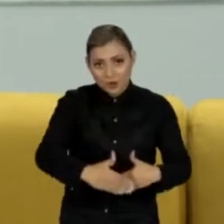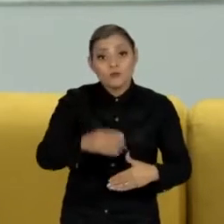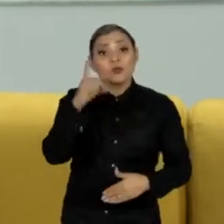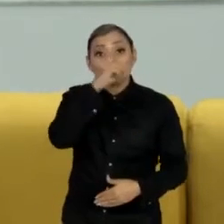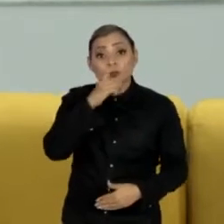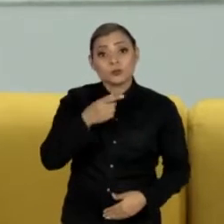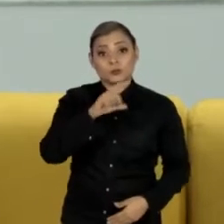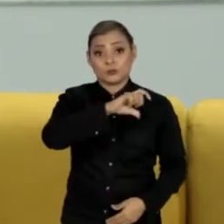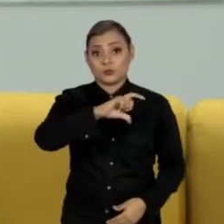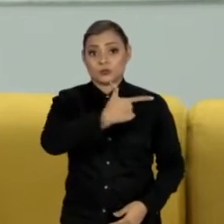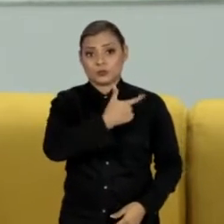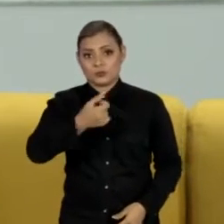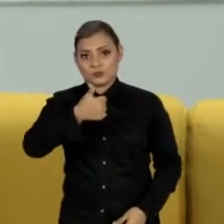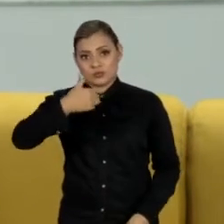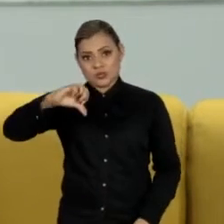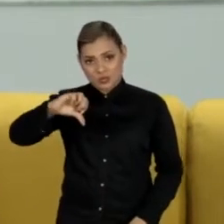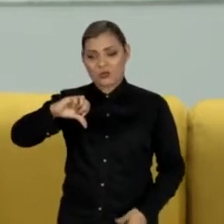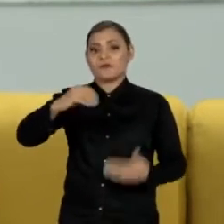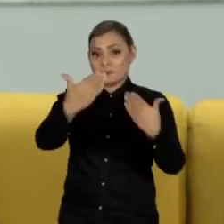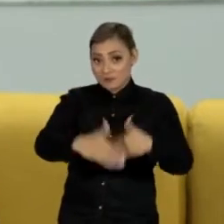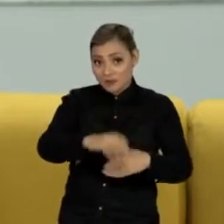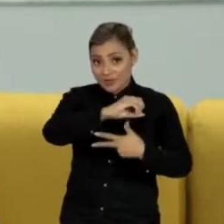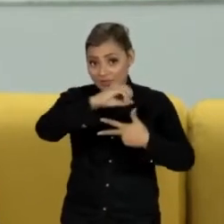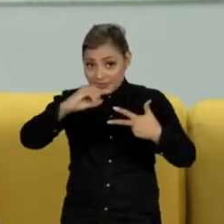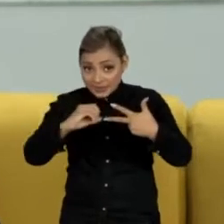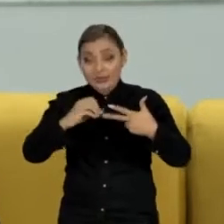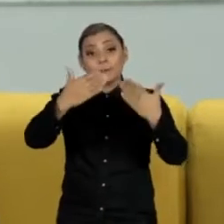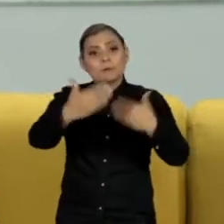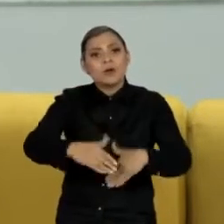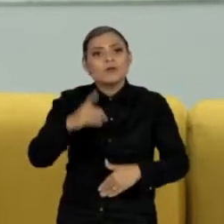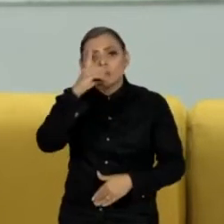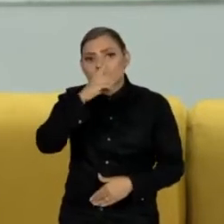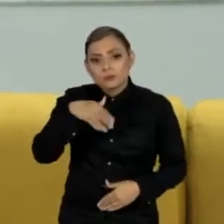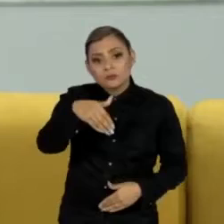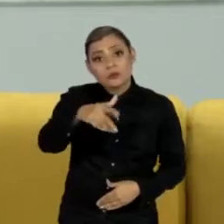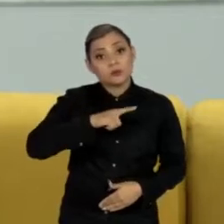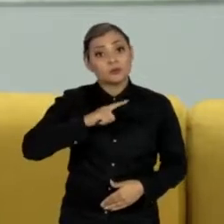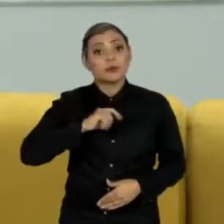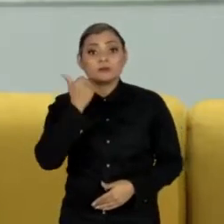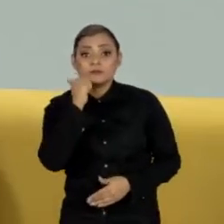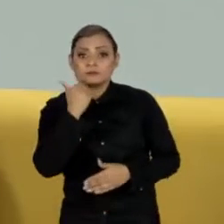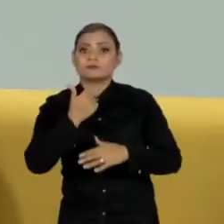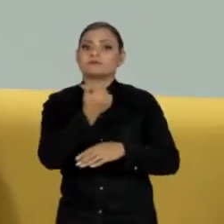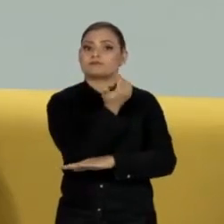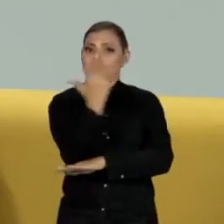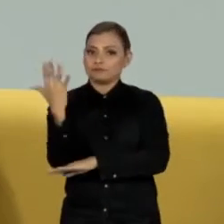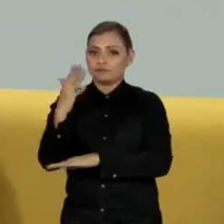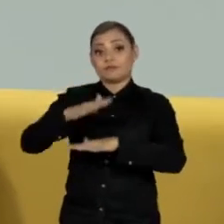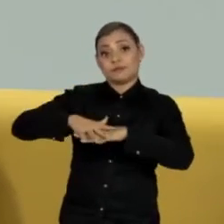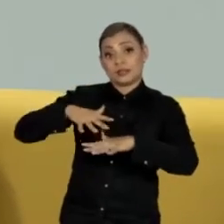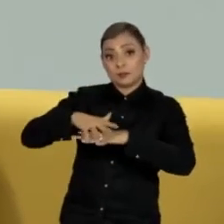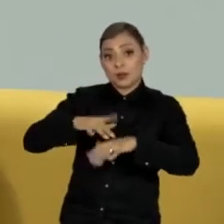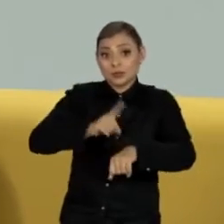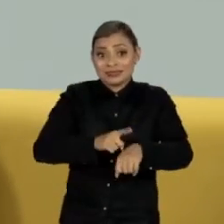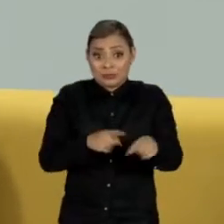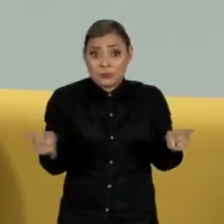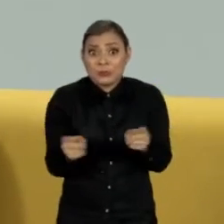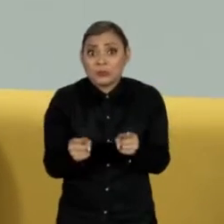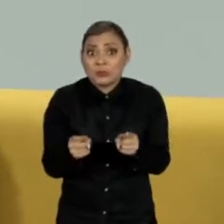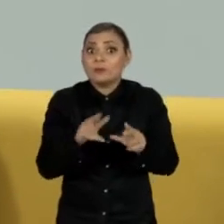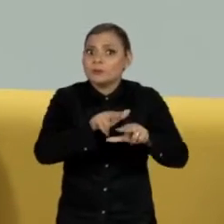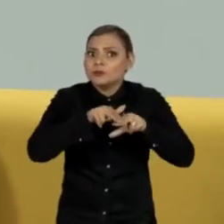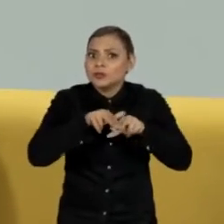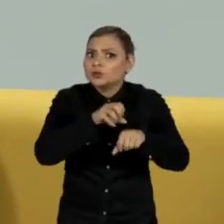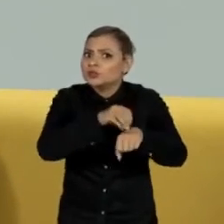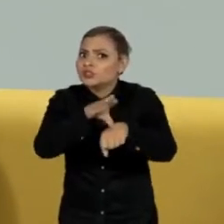Enem 2019. O teste deste domingo terá questões de matemática e ciências da natureza. O tempo é curto. Por isso,